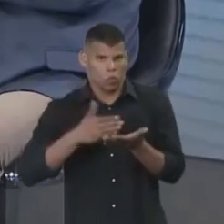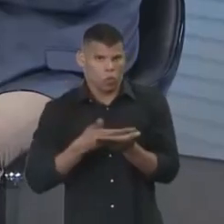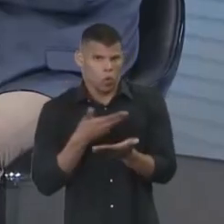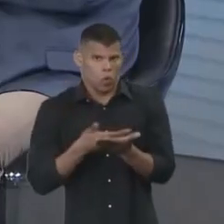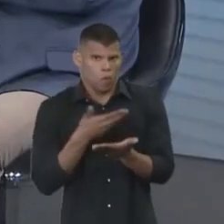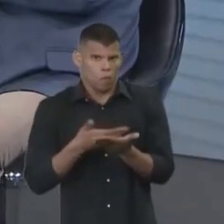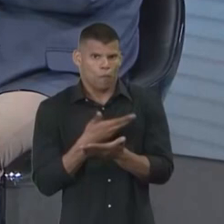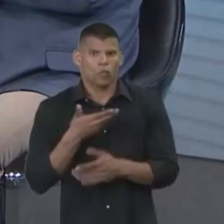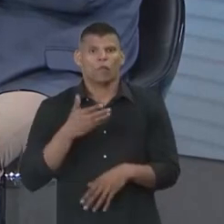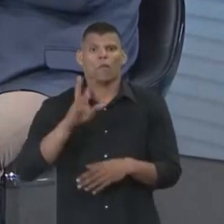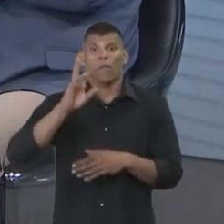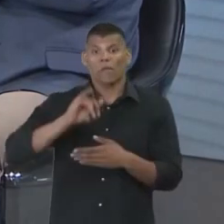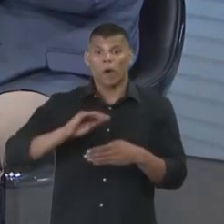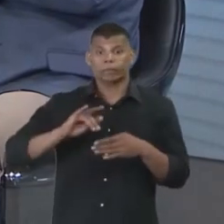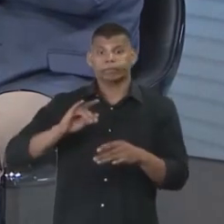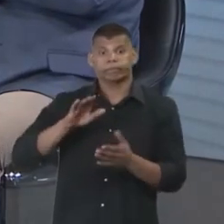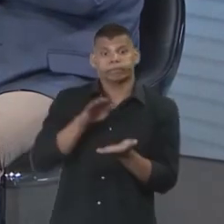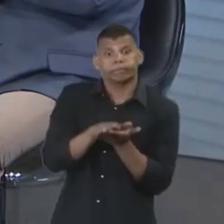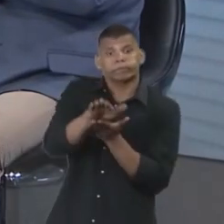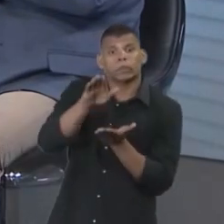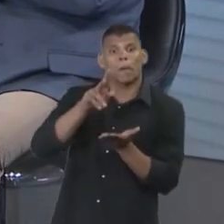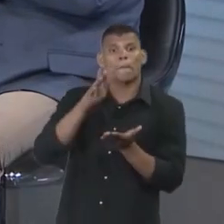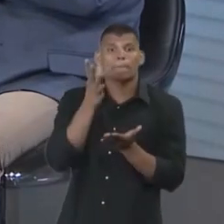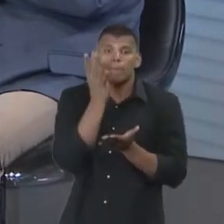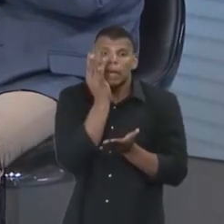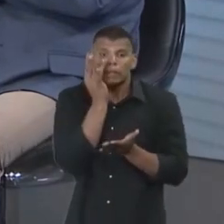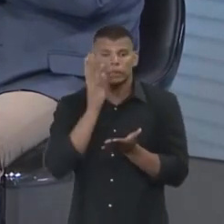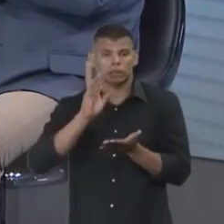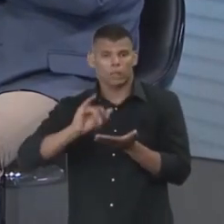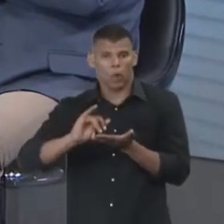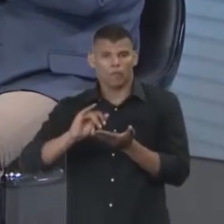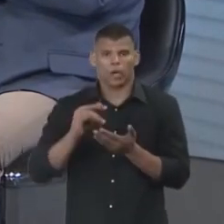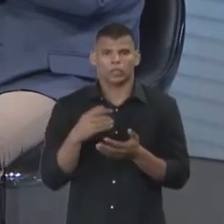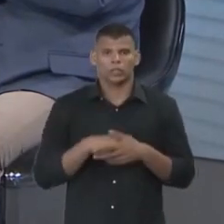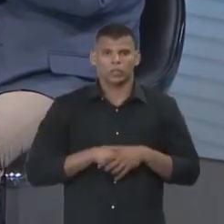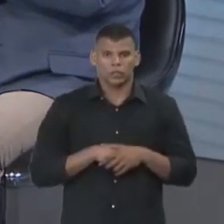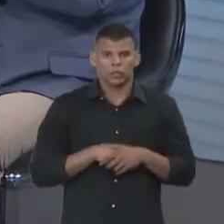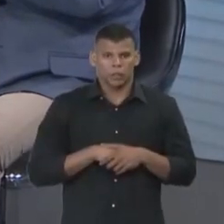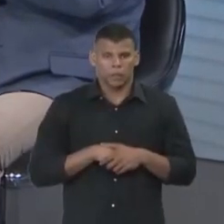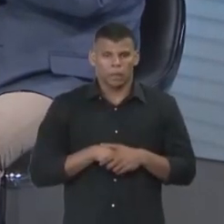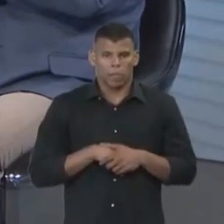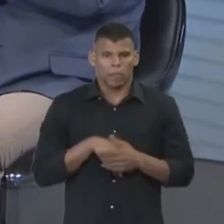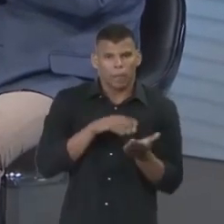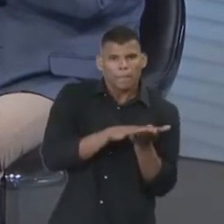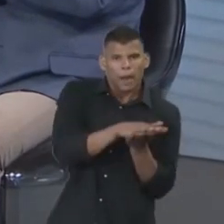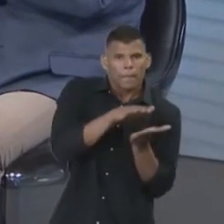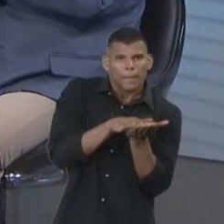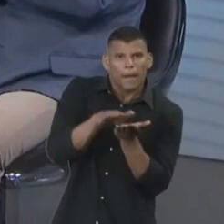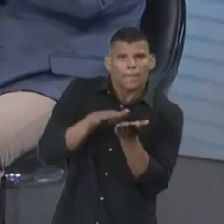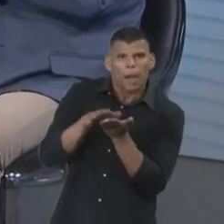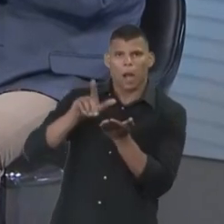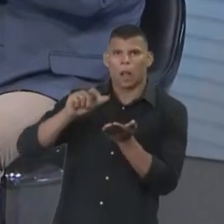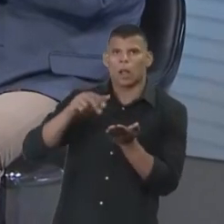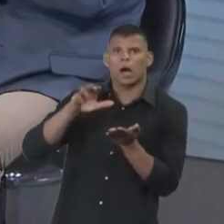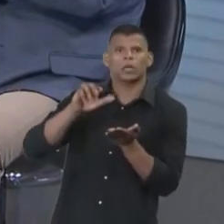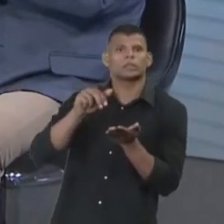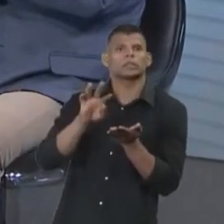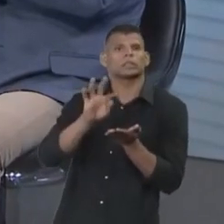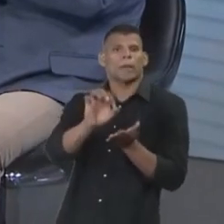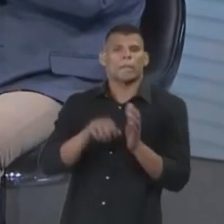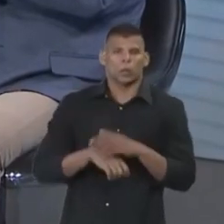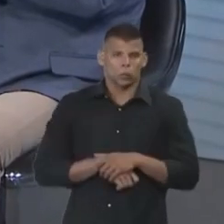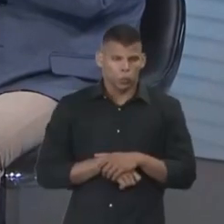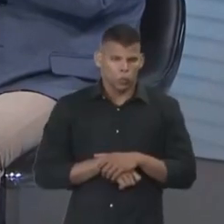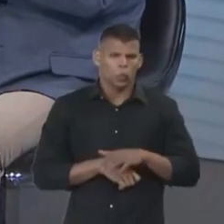live, mas vai ter um lançamento presencial, porque ela acaba de receber a edição impressa. Eu vou já já falar com ela sobre isso. A senhora está